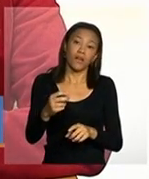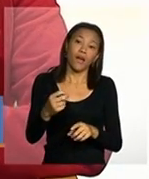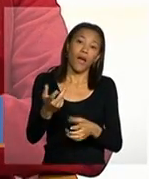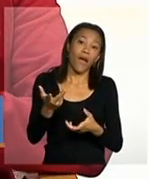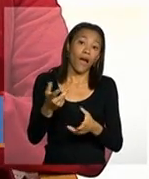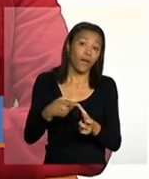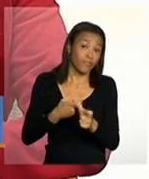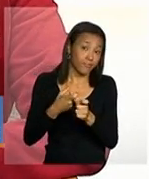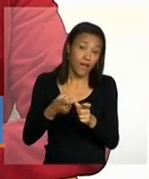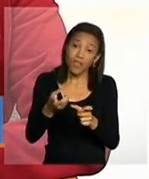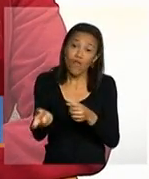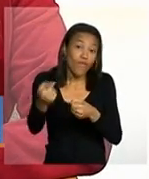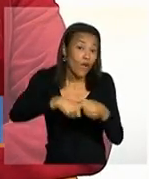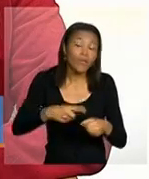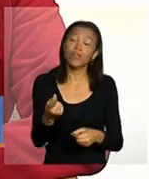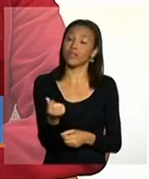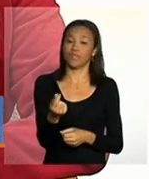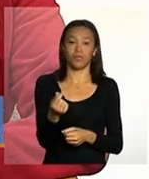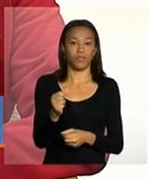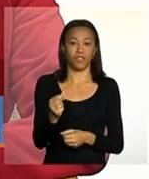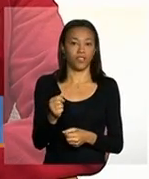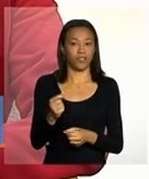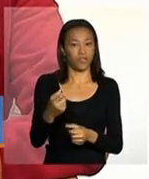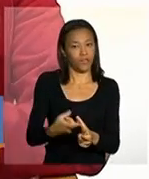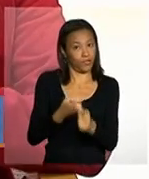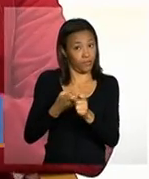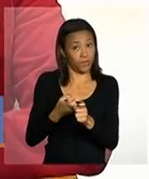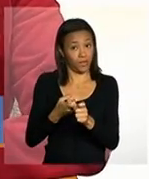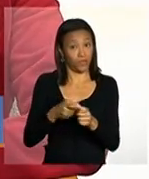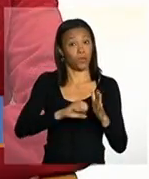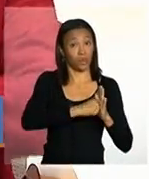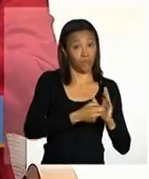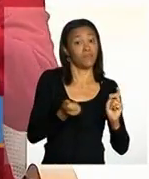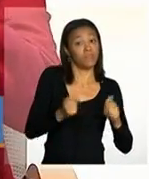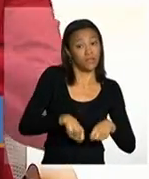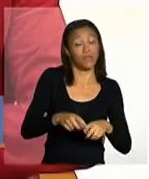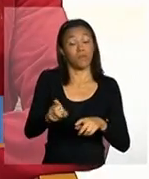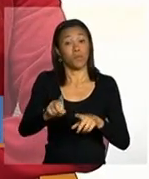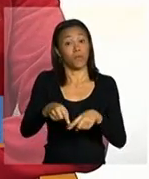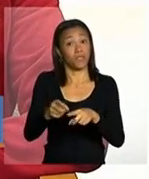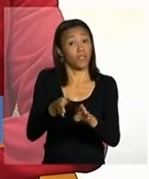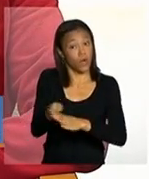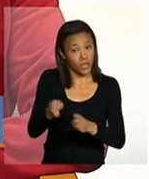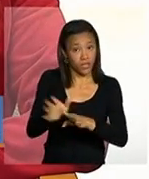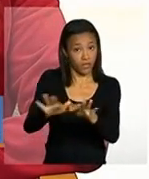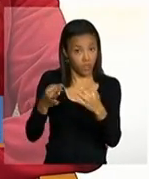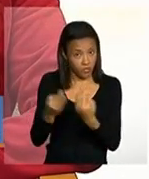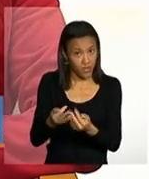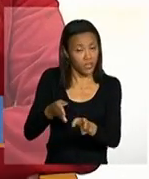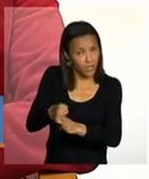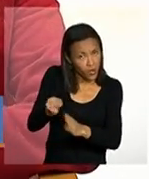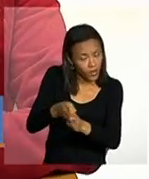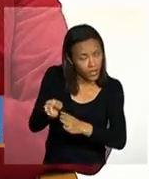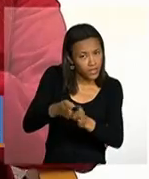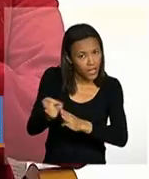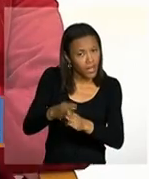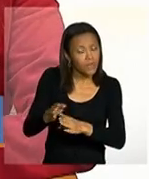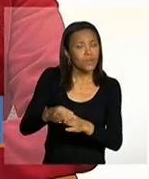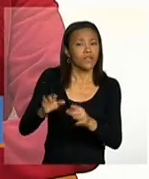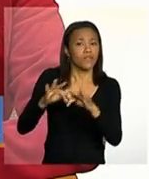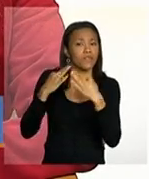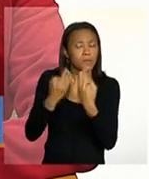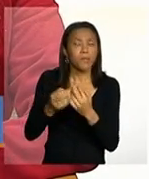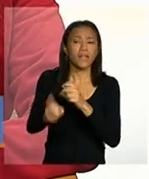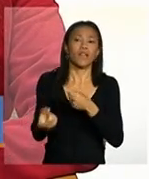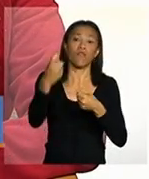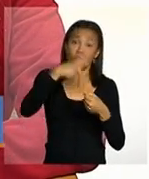ela não volta a receber esse benefício que foi suspenso por isso que a gente orienta para que essa família seja inserida em acompanhamento familiar para que ela volte